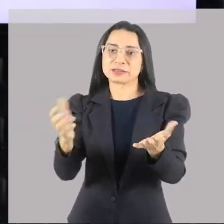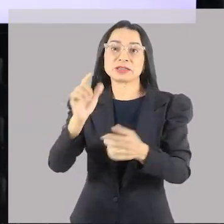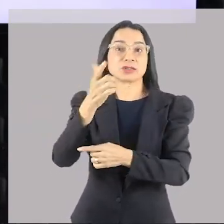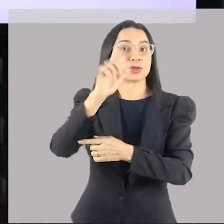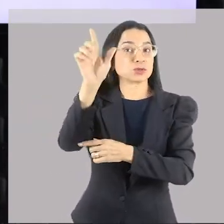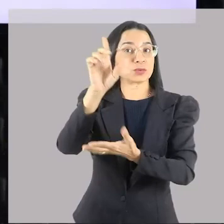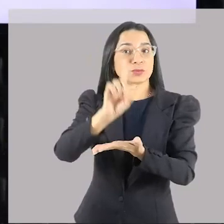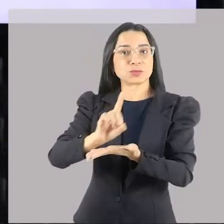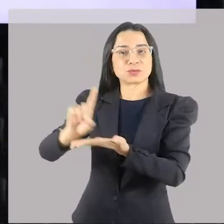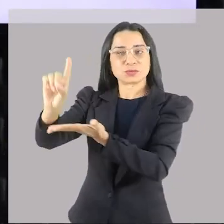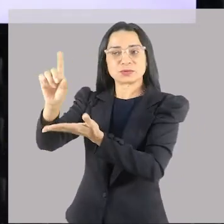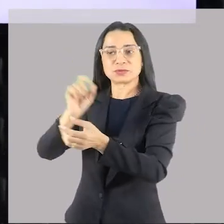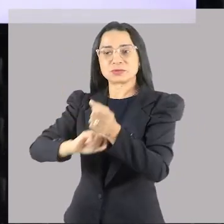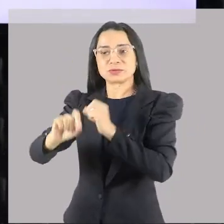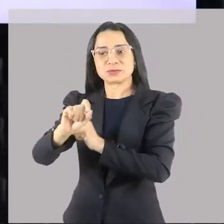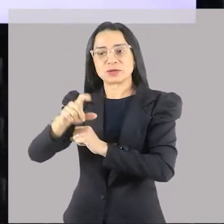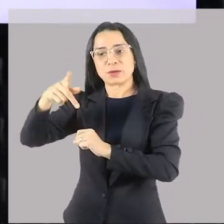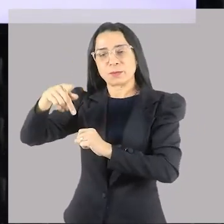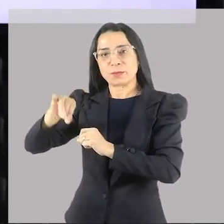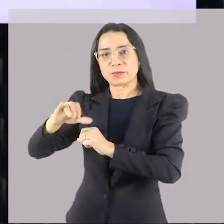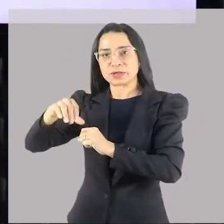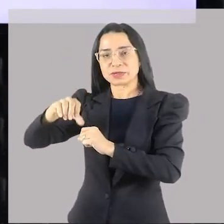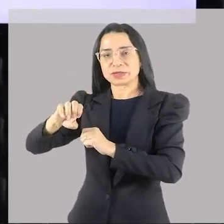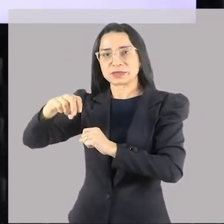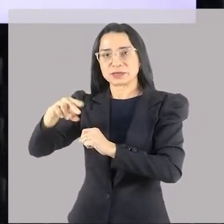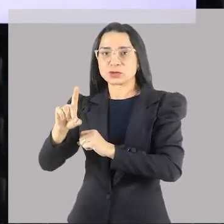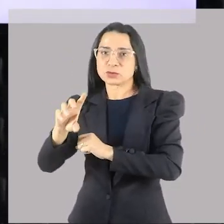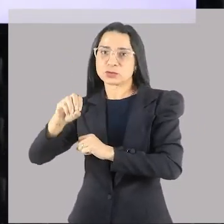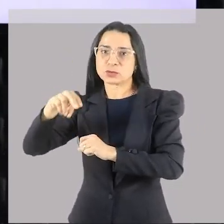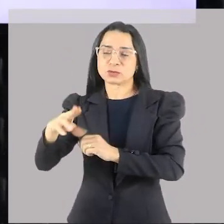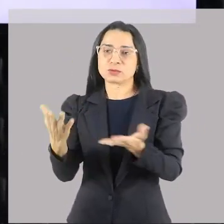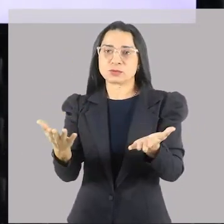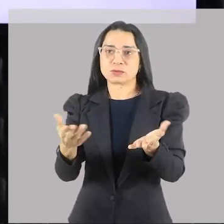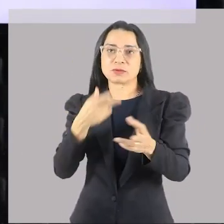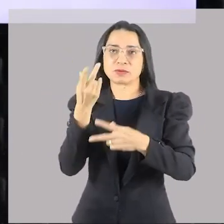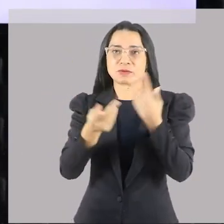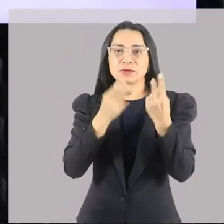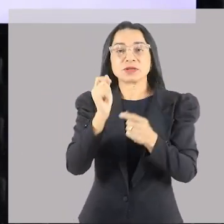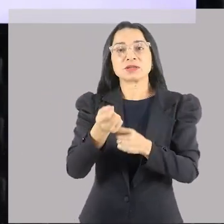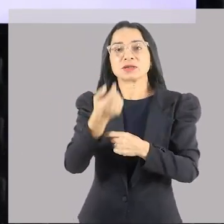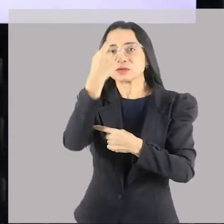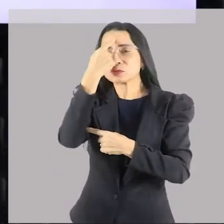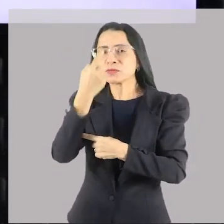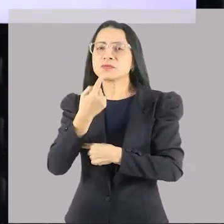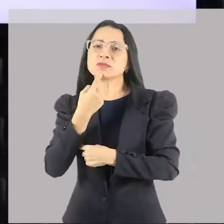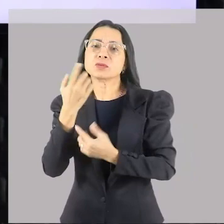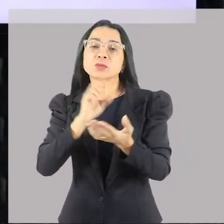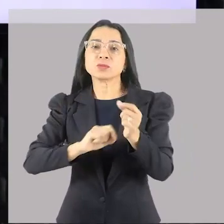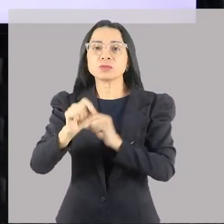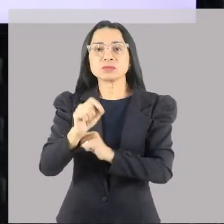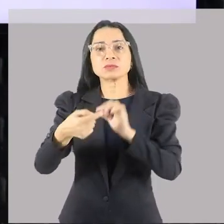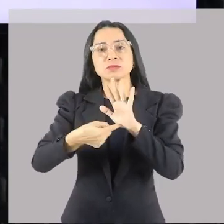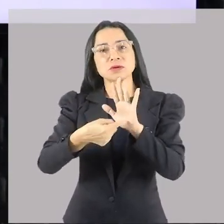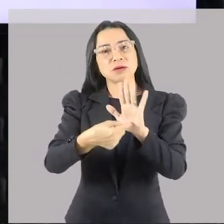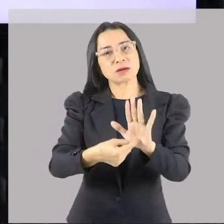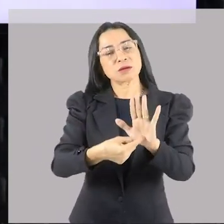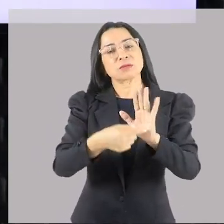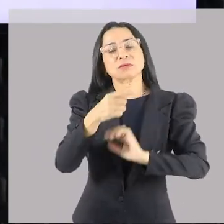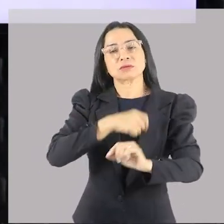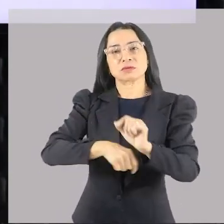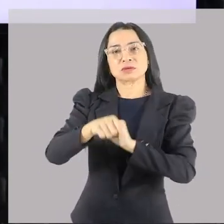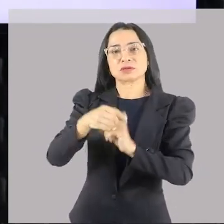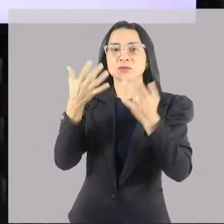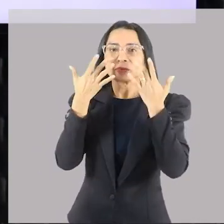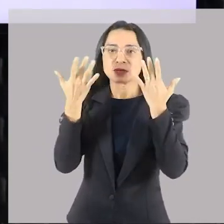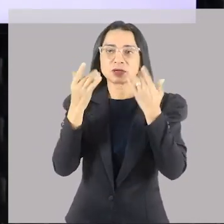entre outros deuses. Poseidon, obrigado, alguém soprou aqui para mim. A gente está falando de figuras que são a representação para a arte. Então, a